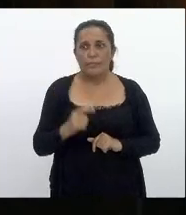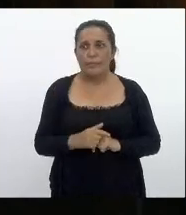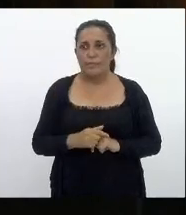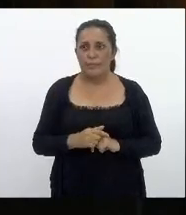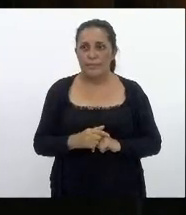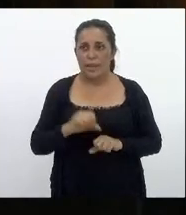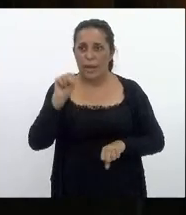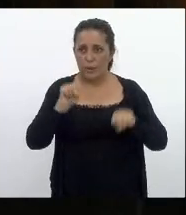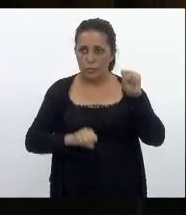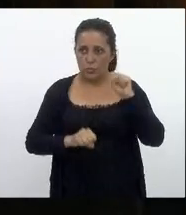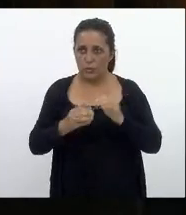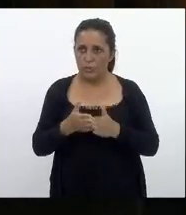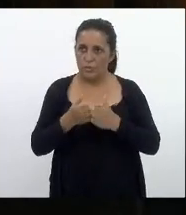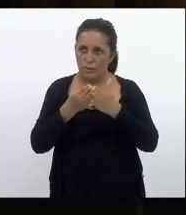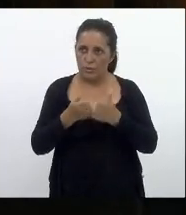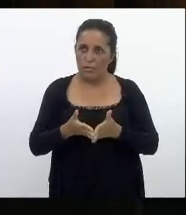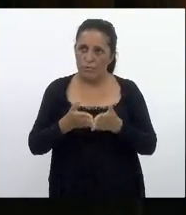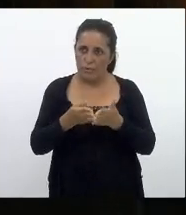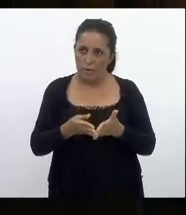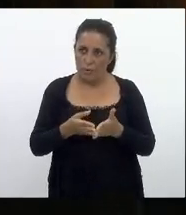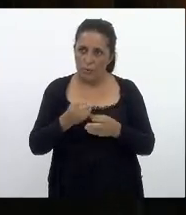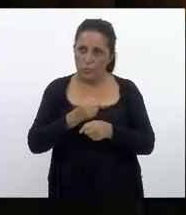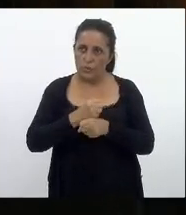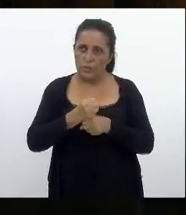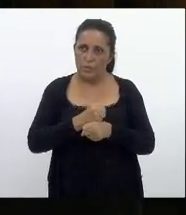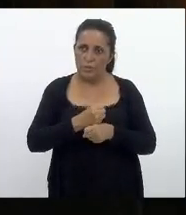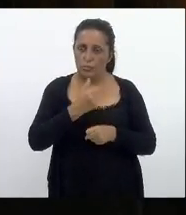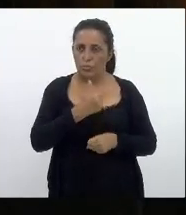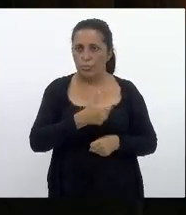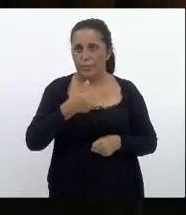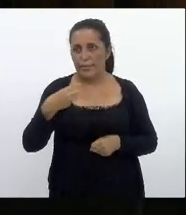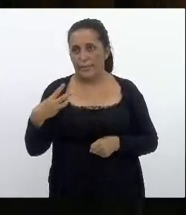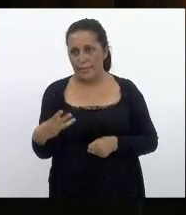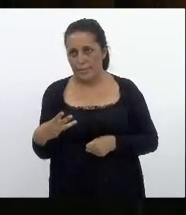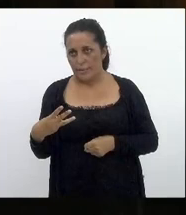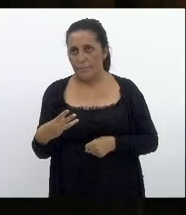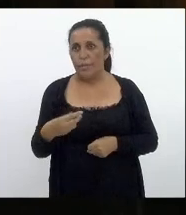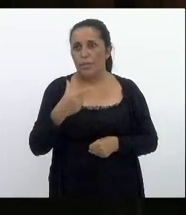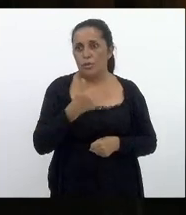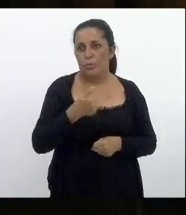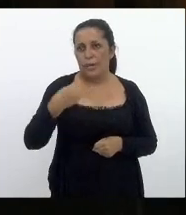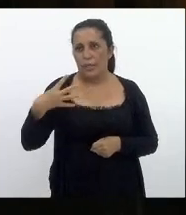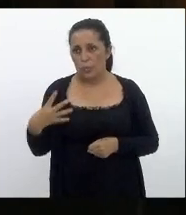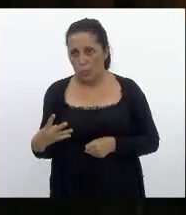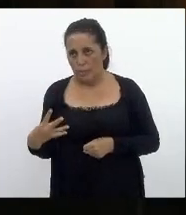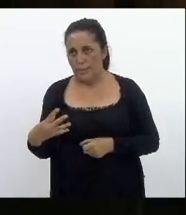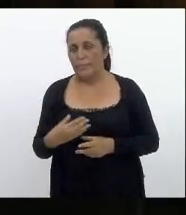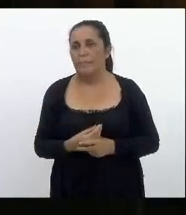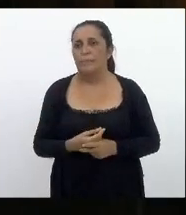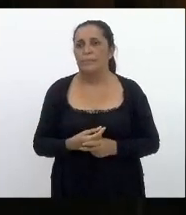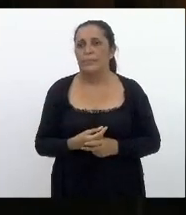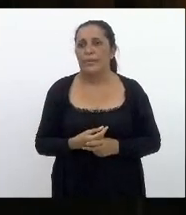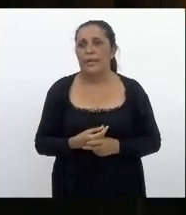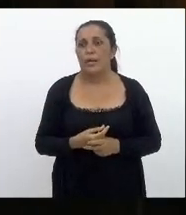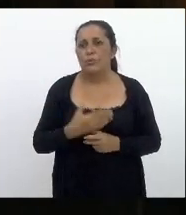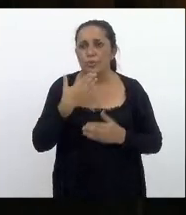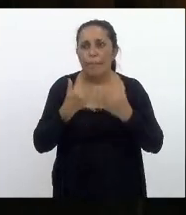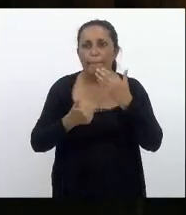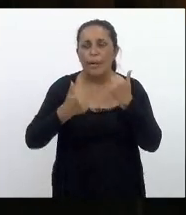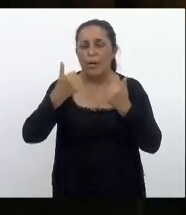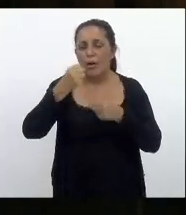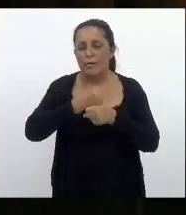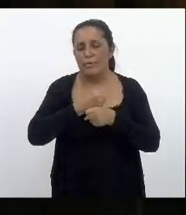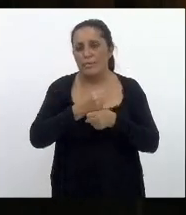indústria naval nos anos de 2013 e 2014 foram os melhores